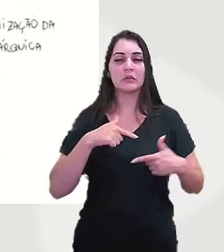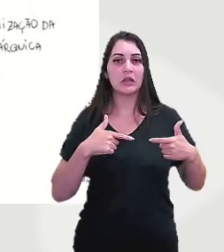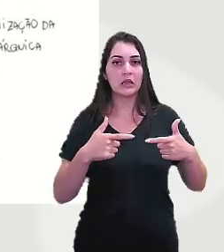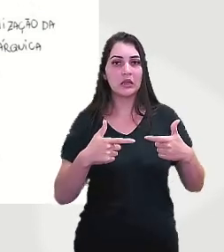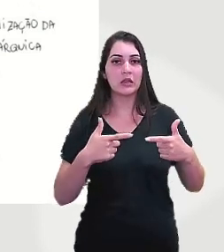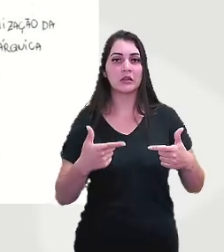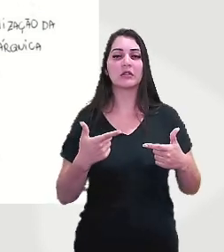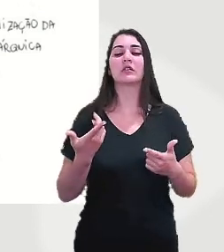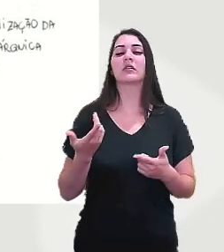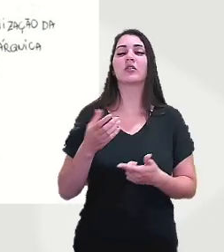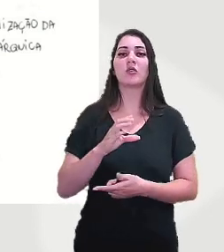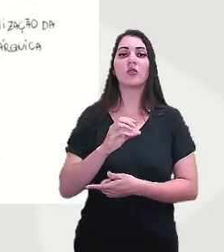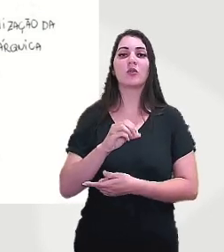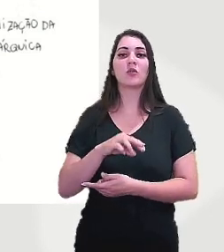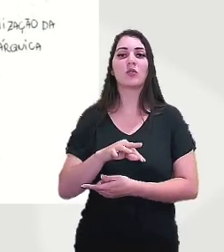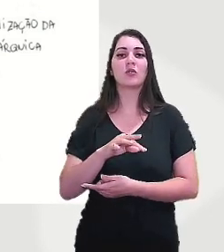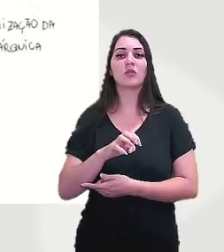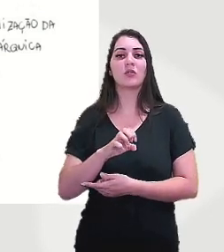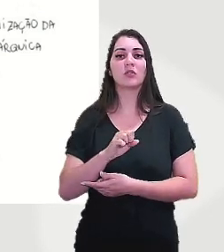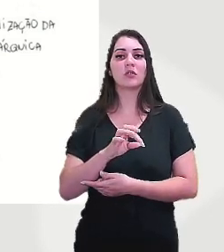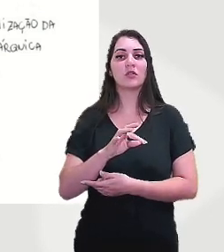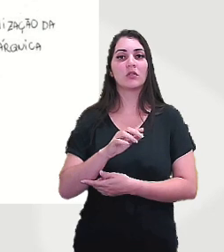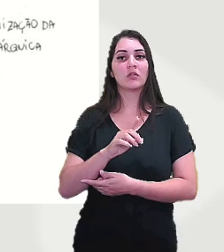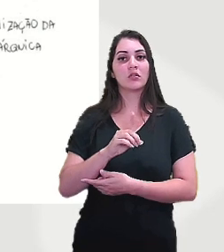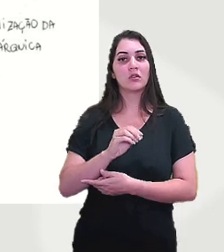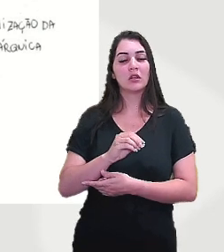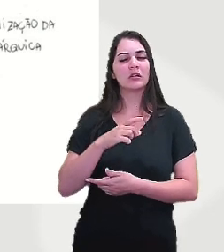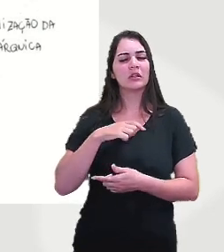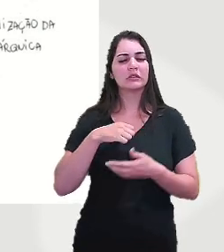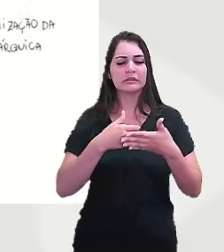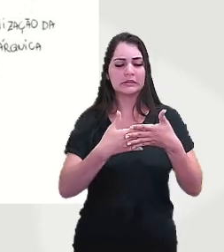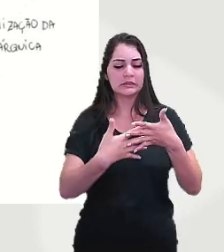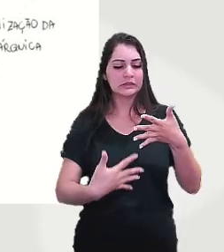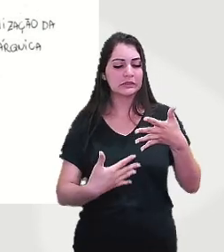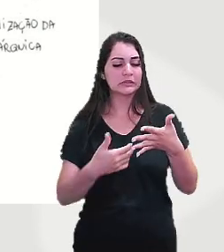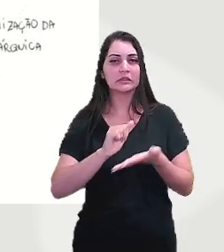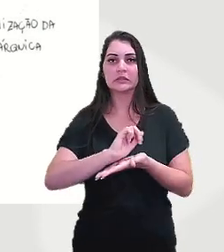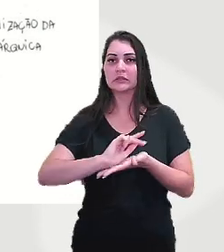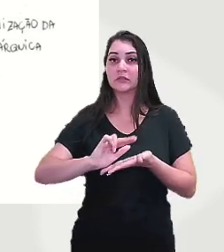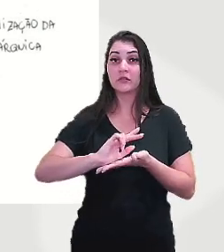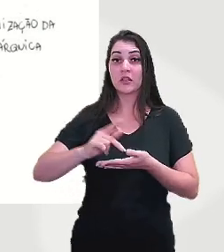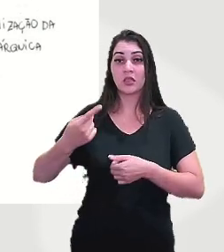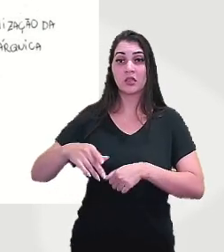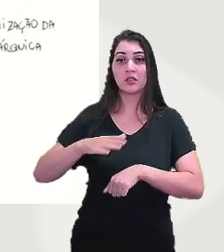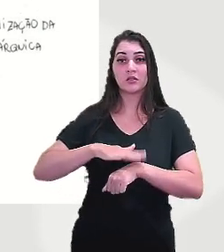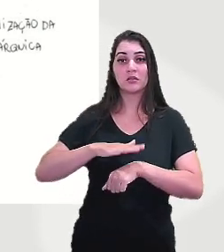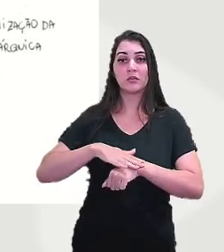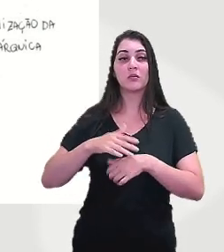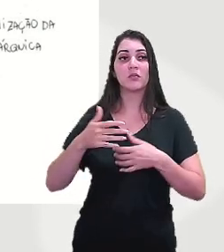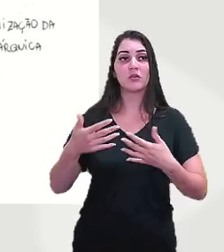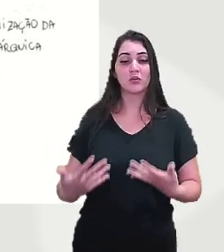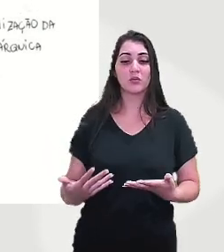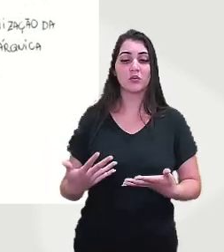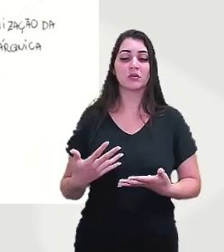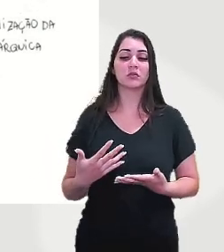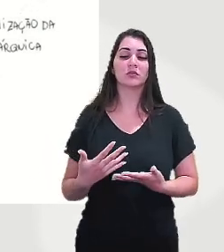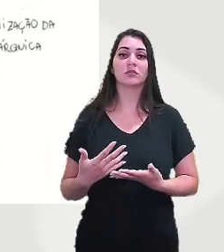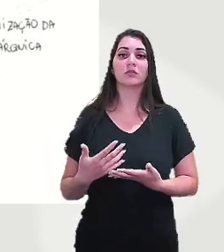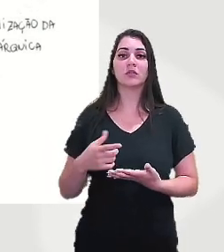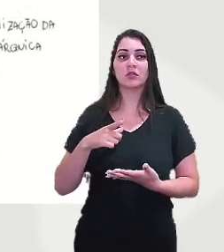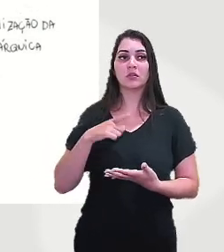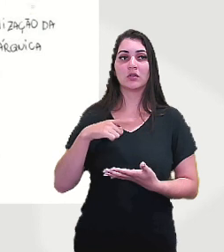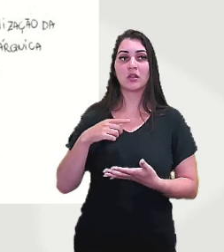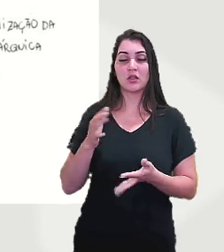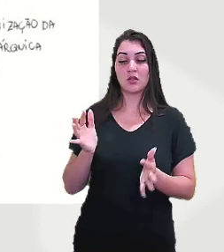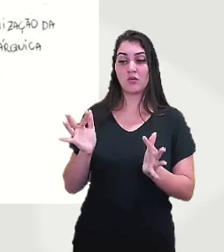a Coluna Prestes, enfim, entre outras. Nesse momento, quando se dá